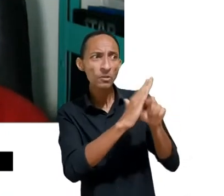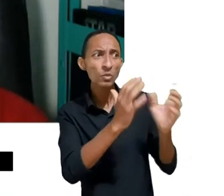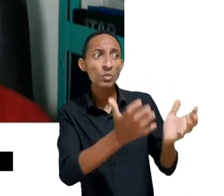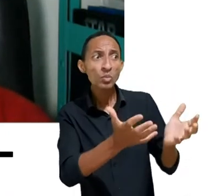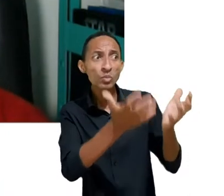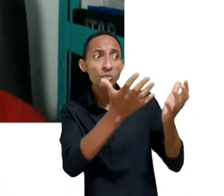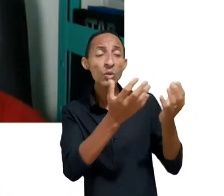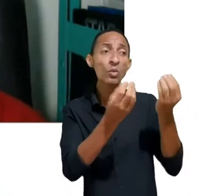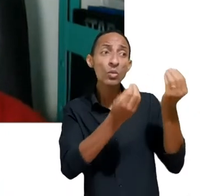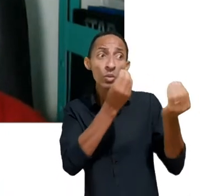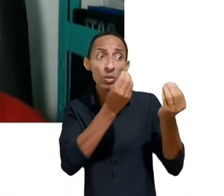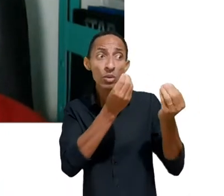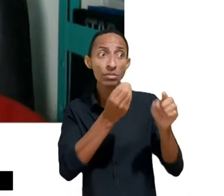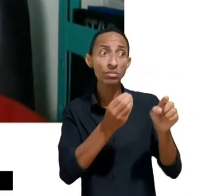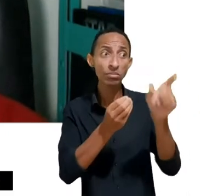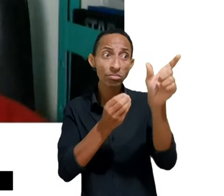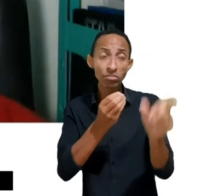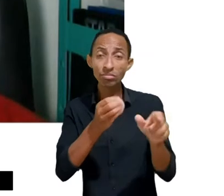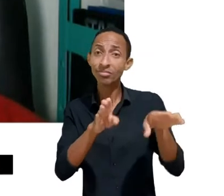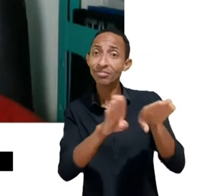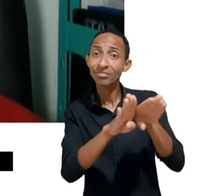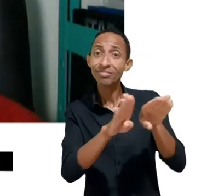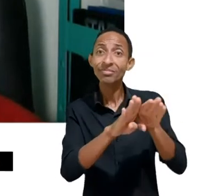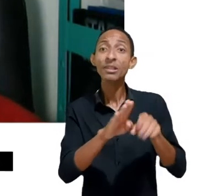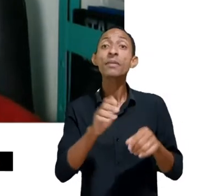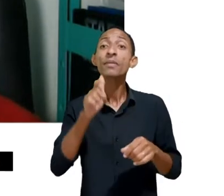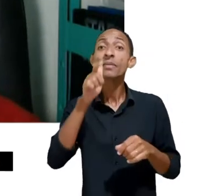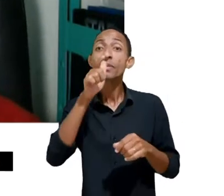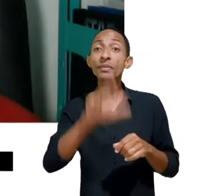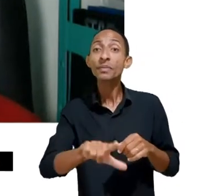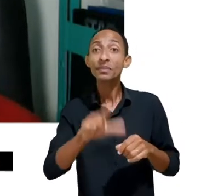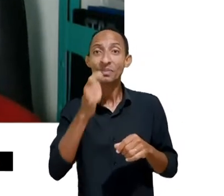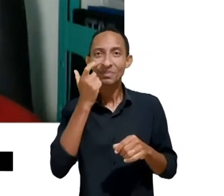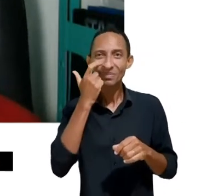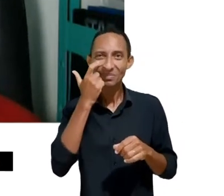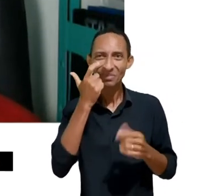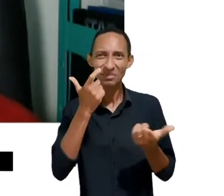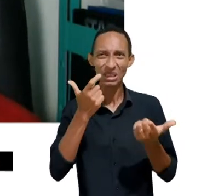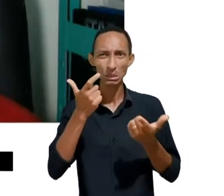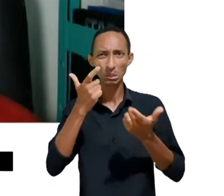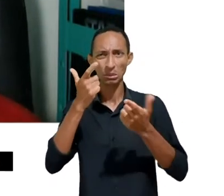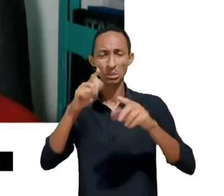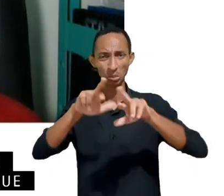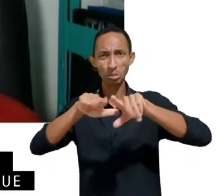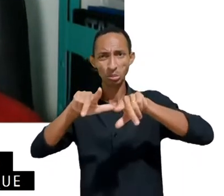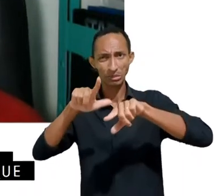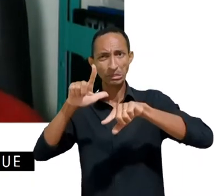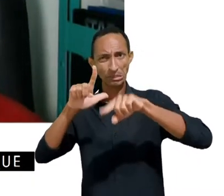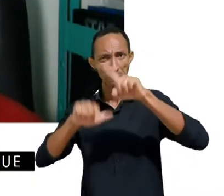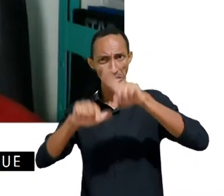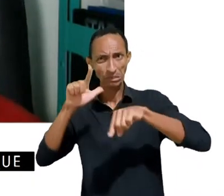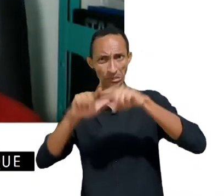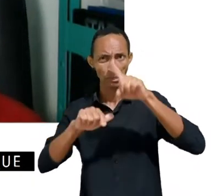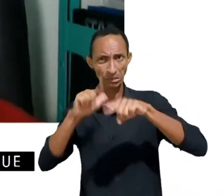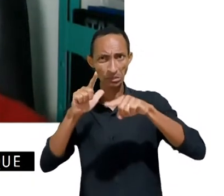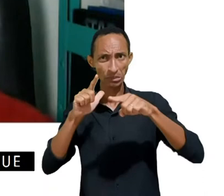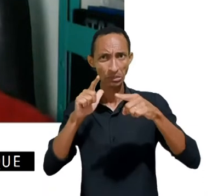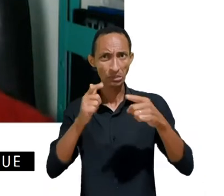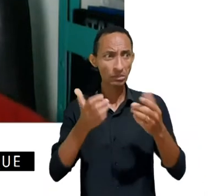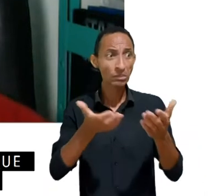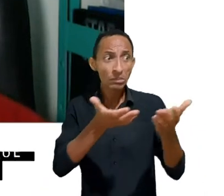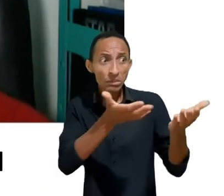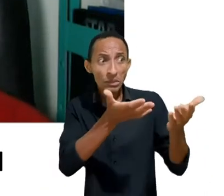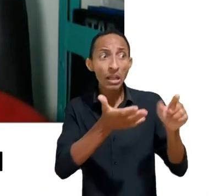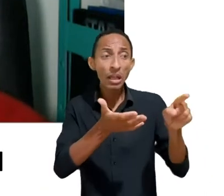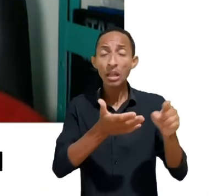e mais do que ofertas de produtos que essas pessoas não têm condição de decidir ou de